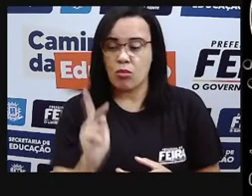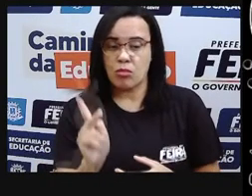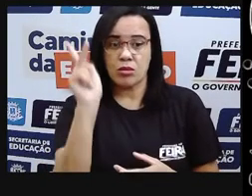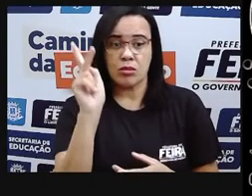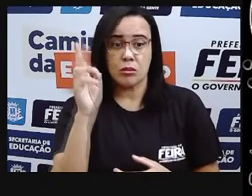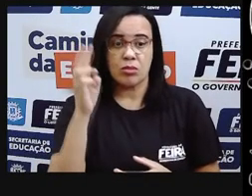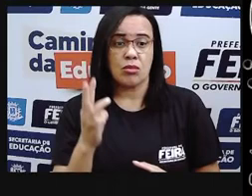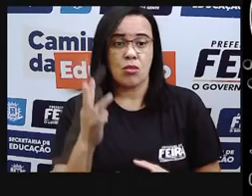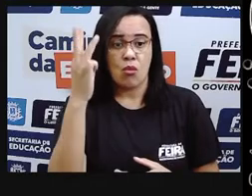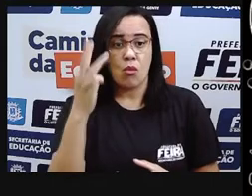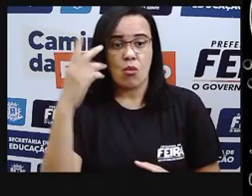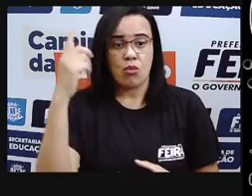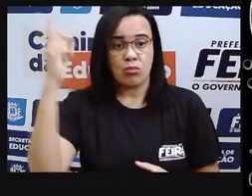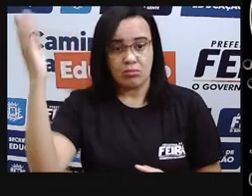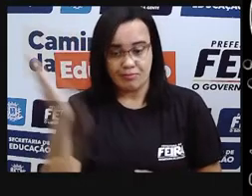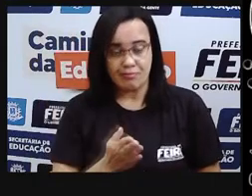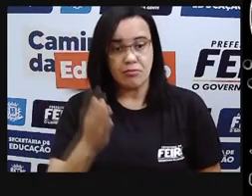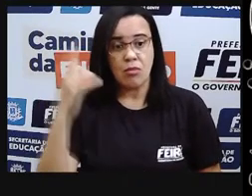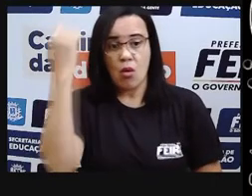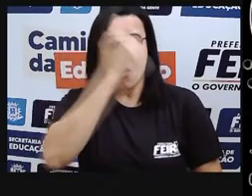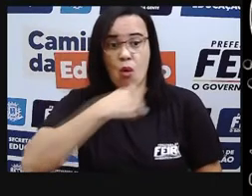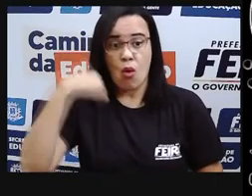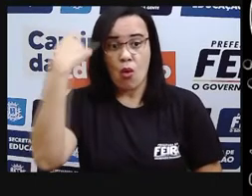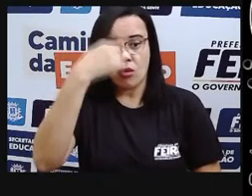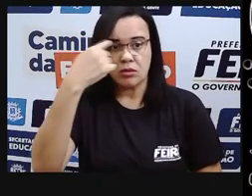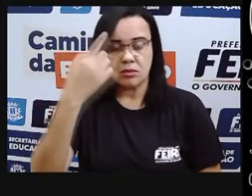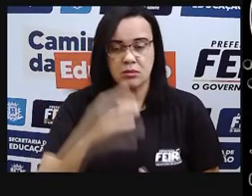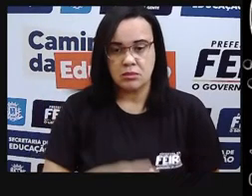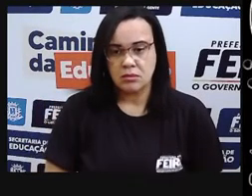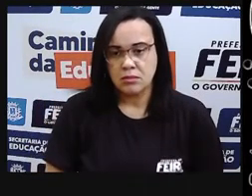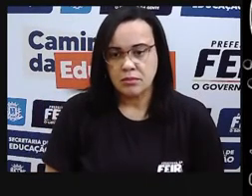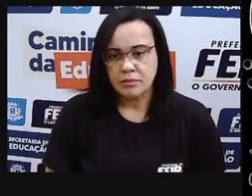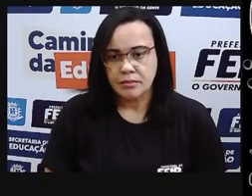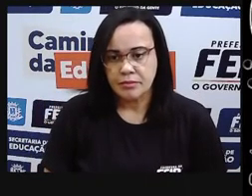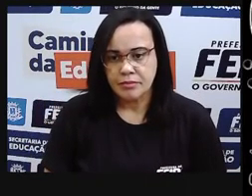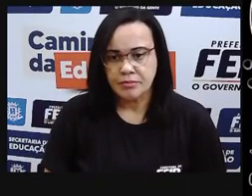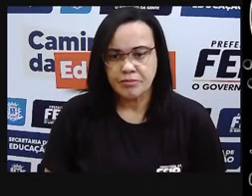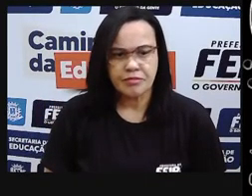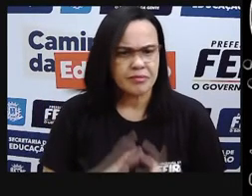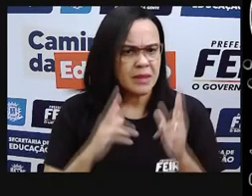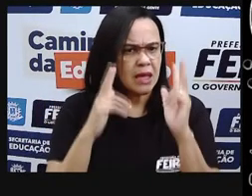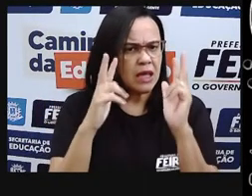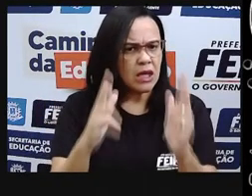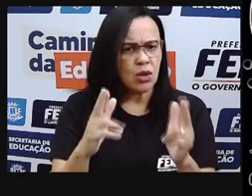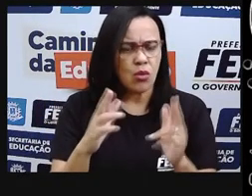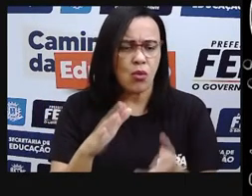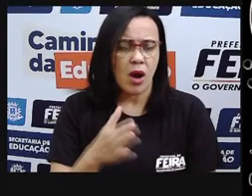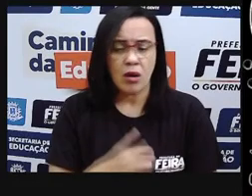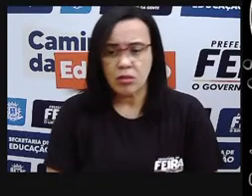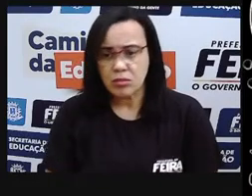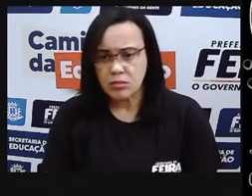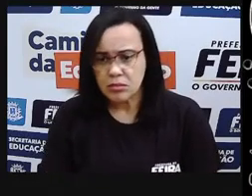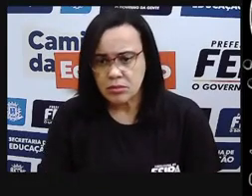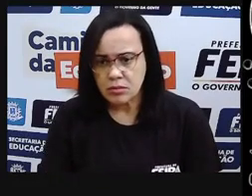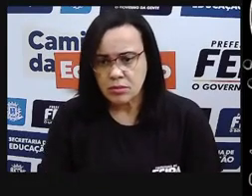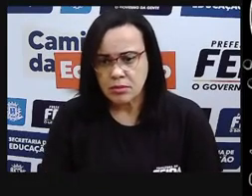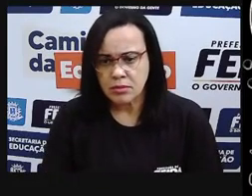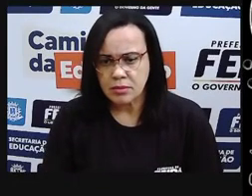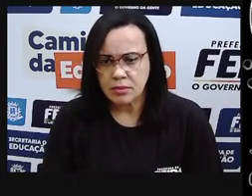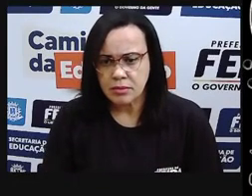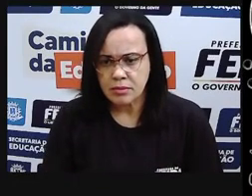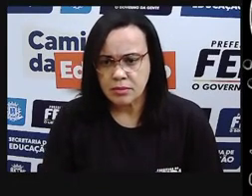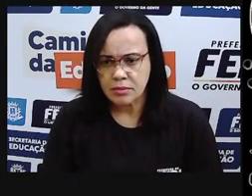suposição aqui. Vamos dizer que 1 kilowatts hora seja igual a 30 centavos. Então,